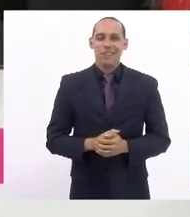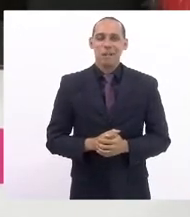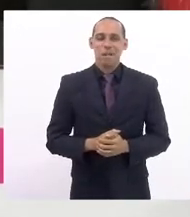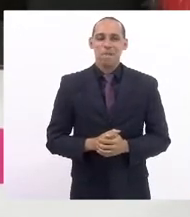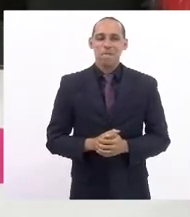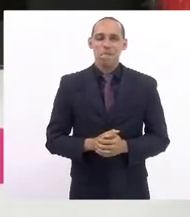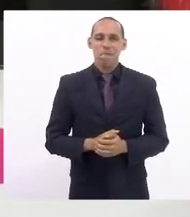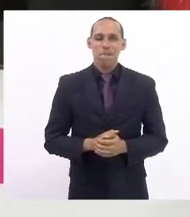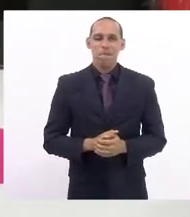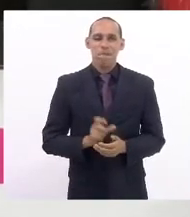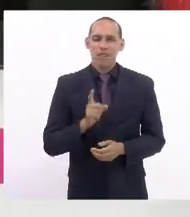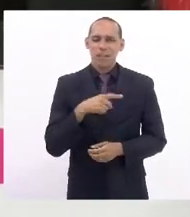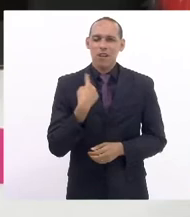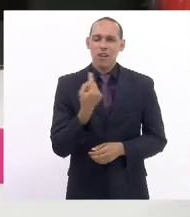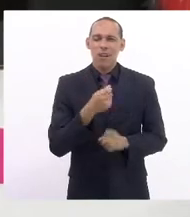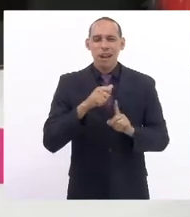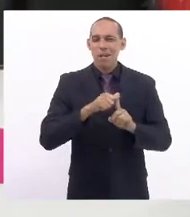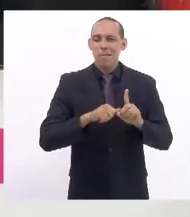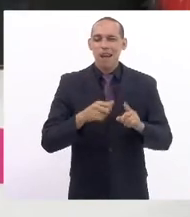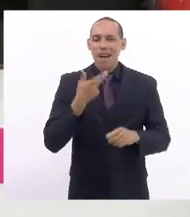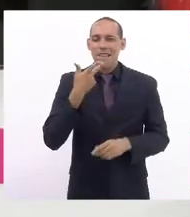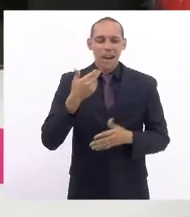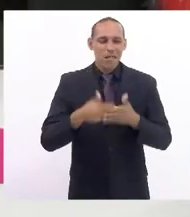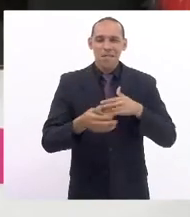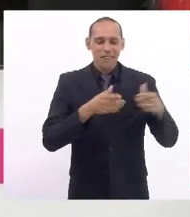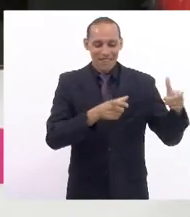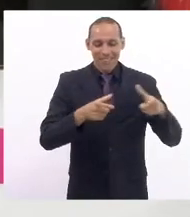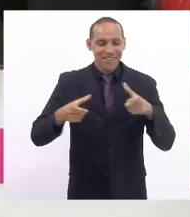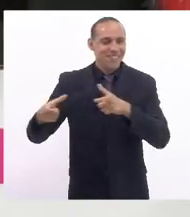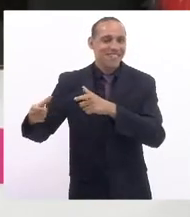nós estamos no nosso mês a gente fala de onde a gente quiser